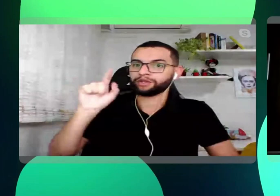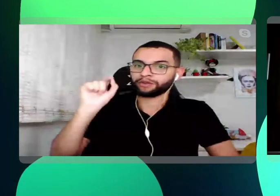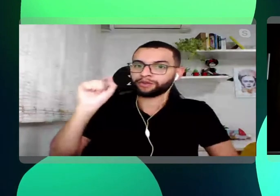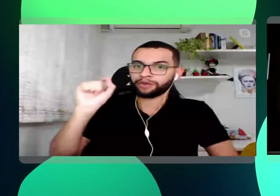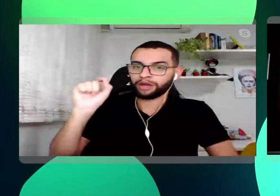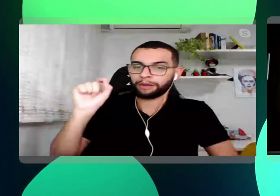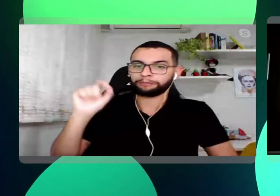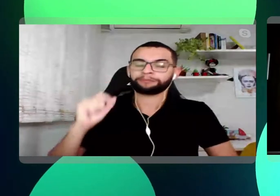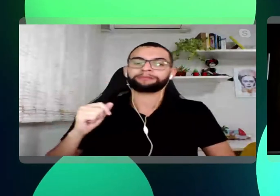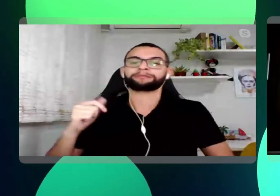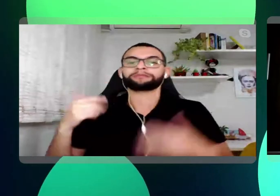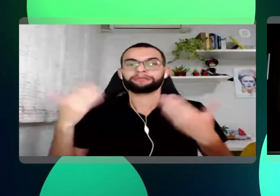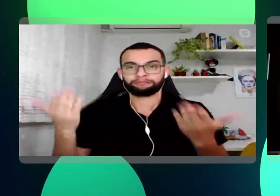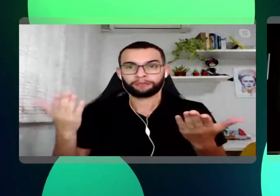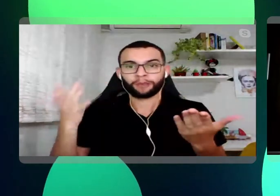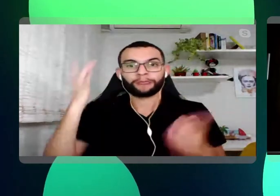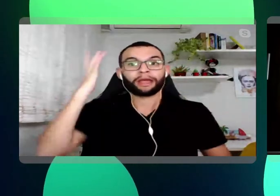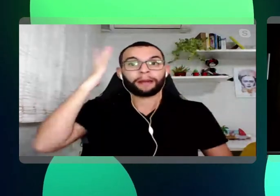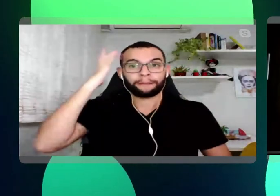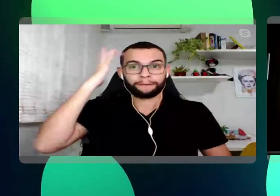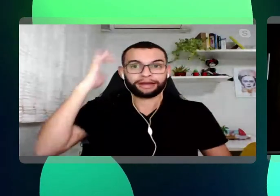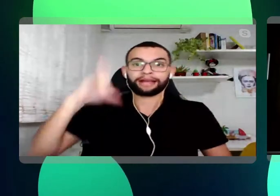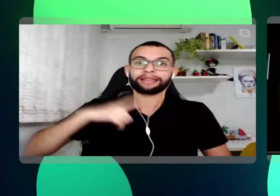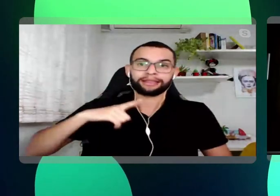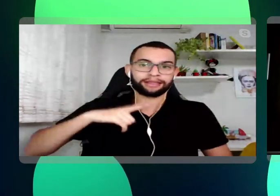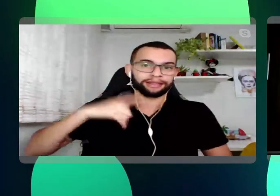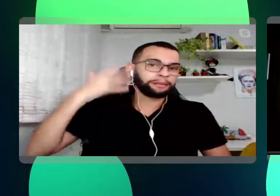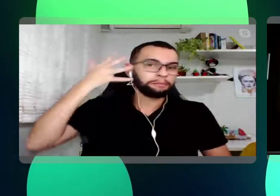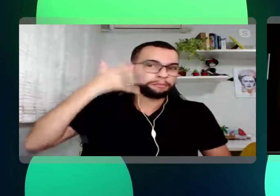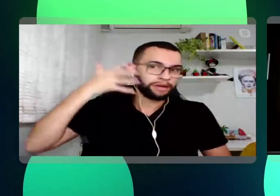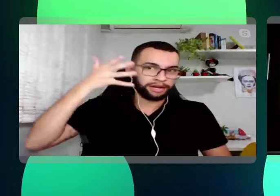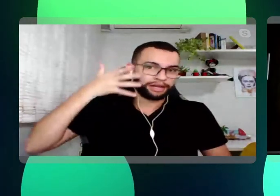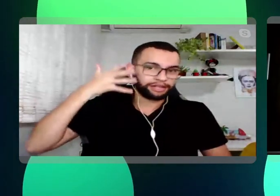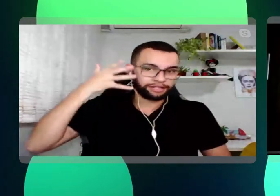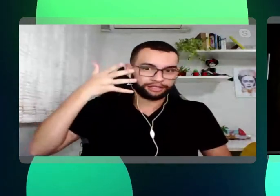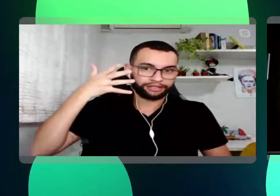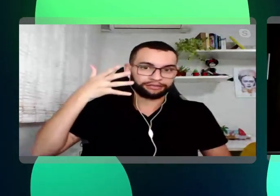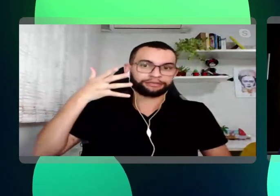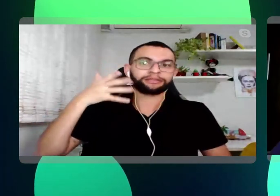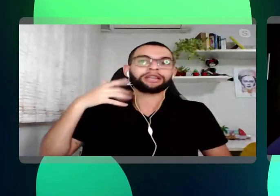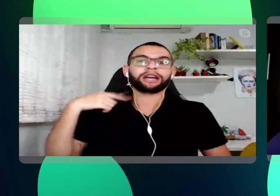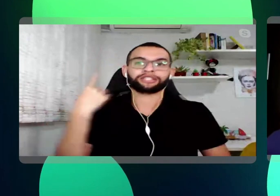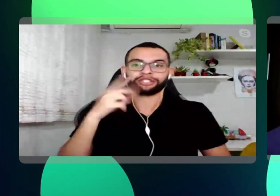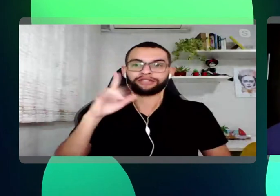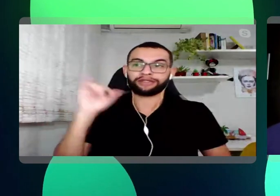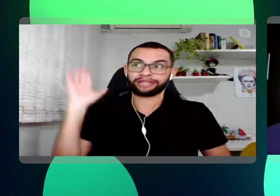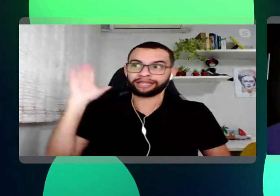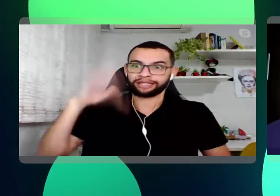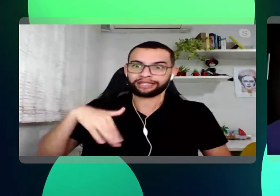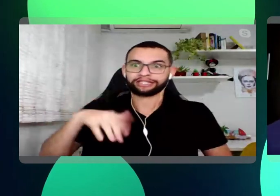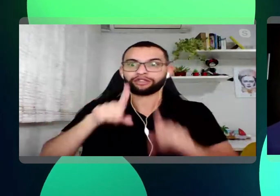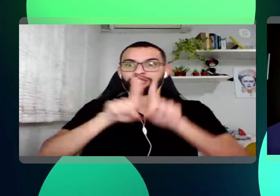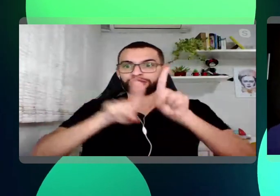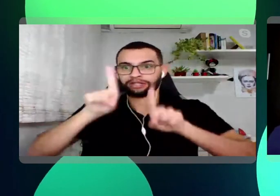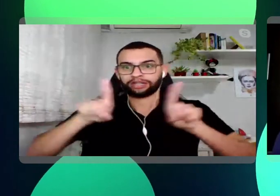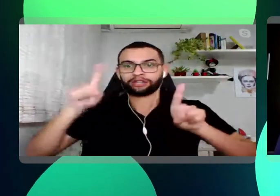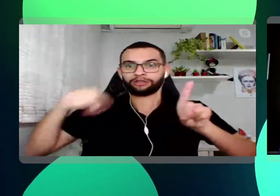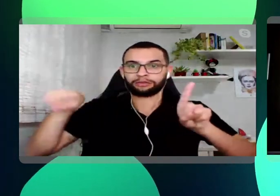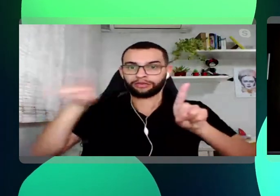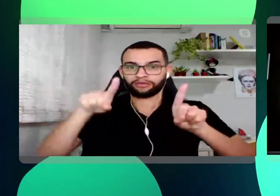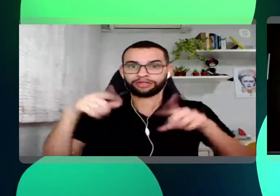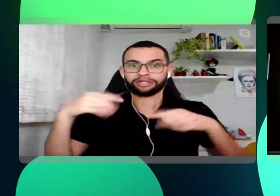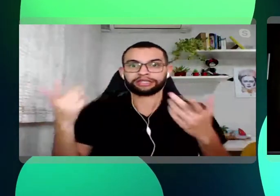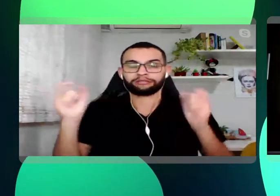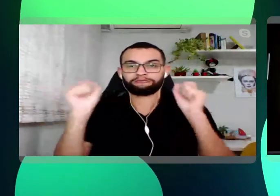Então, a gente tem palestra amanhã. A gente vai trazer esses dados para vocês assim que possível. Então,